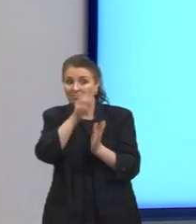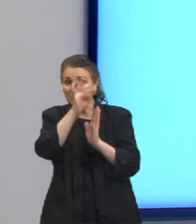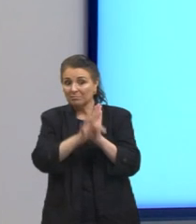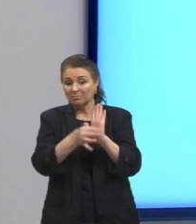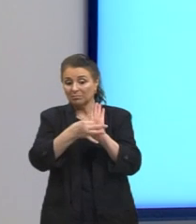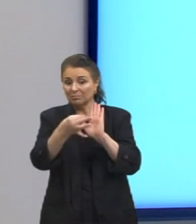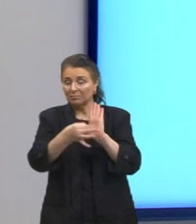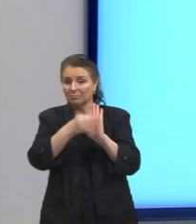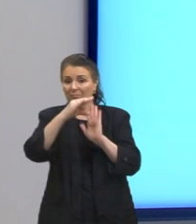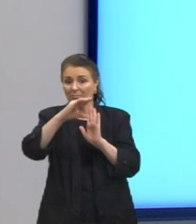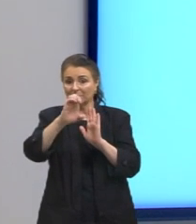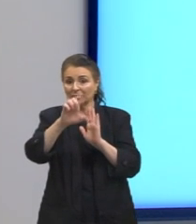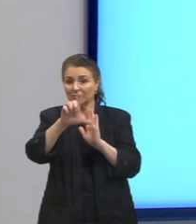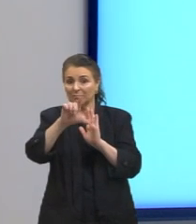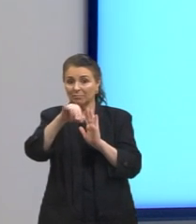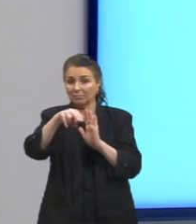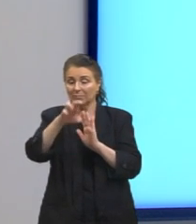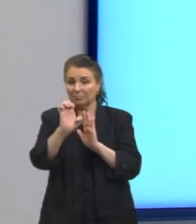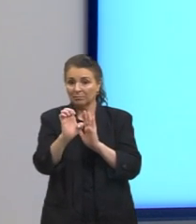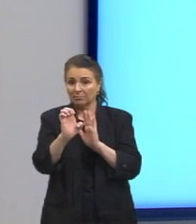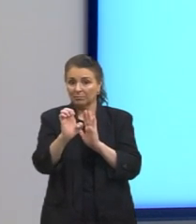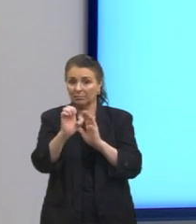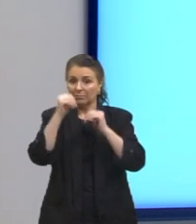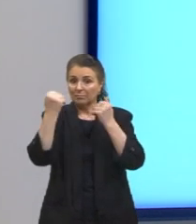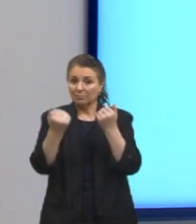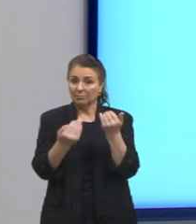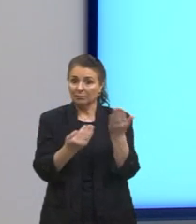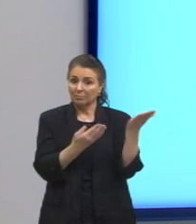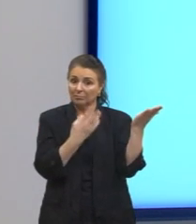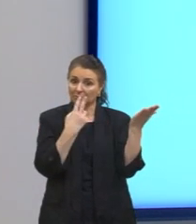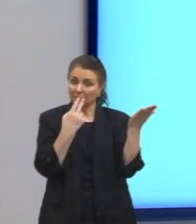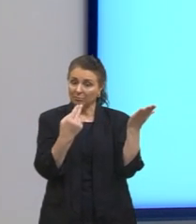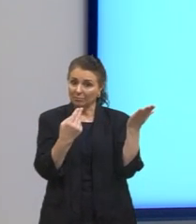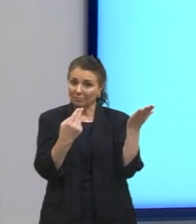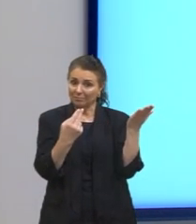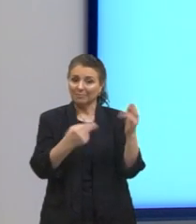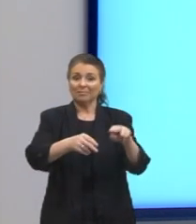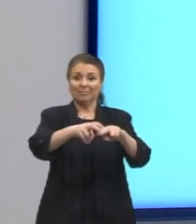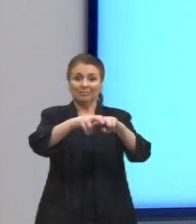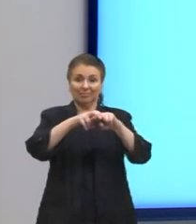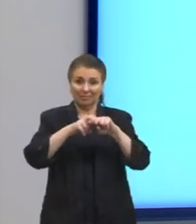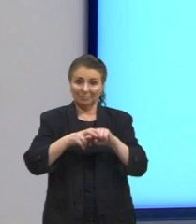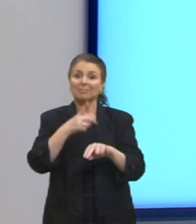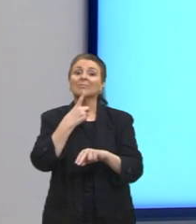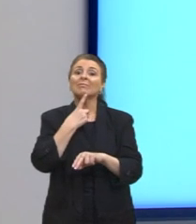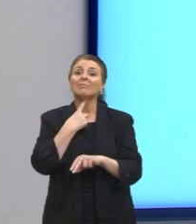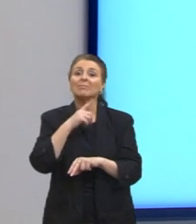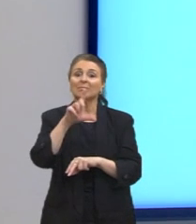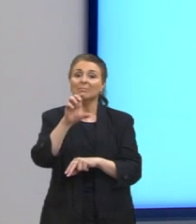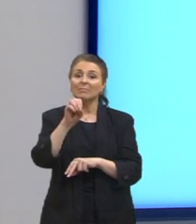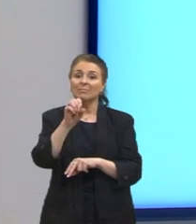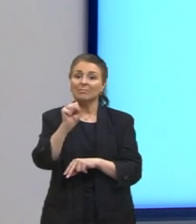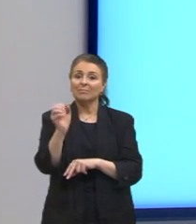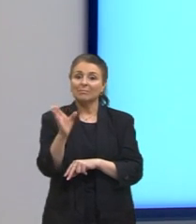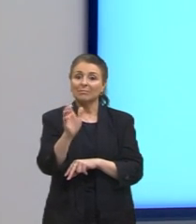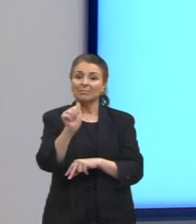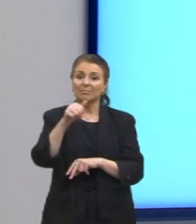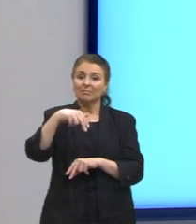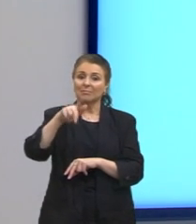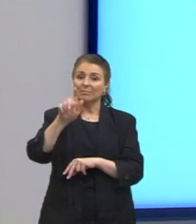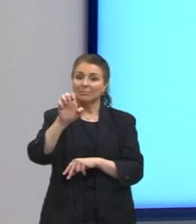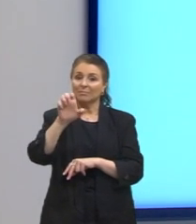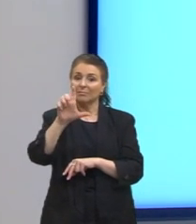na opinião da Celine. That's why I like Los Angeles. É por isso que eu gosto de Los Angeles. Então, por que ela dá